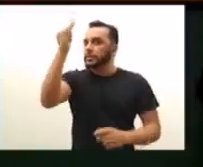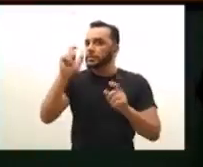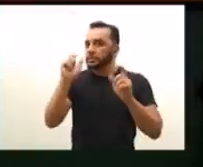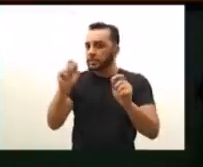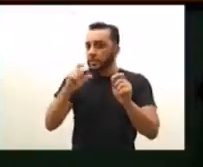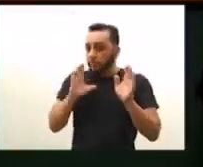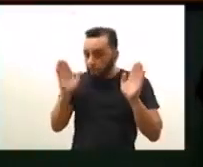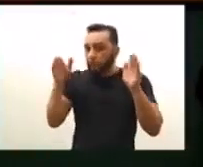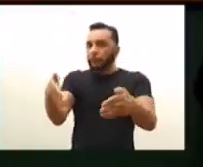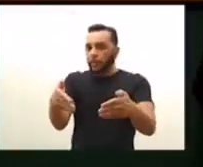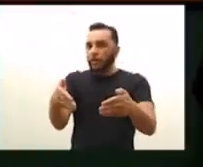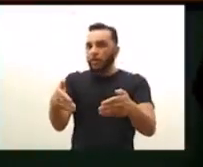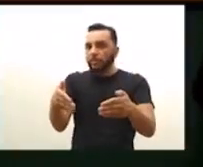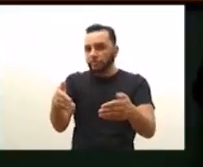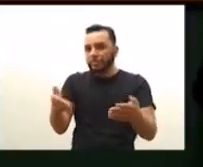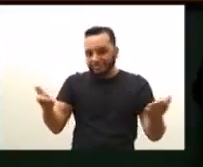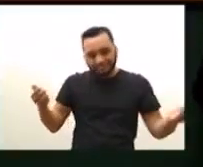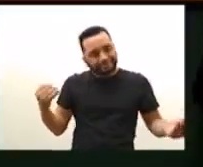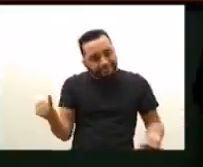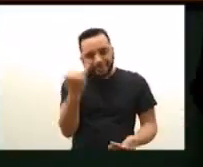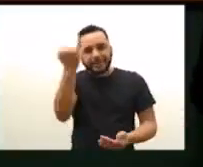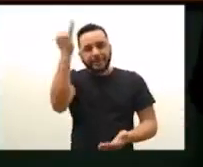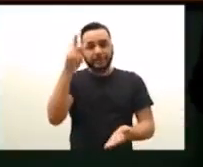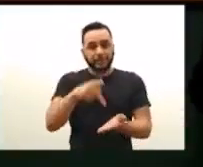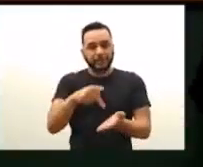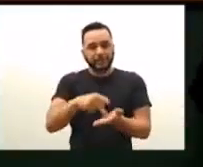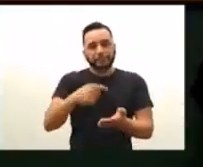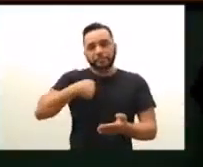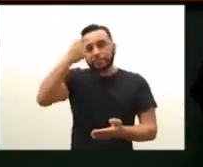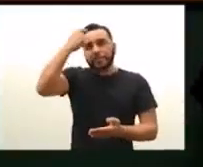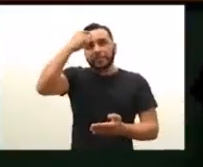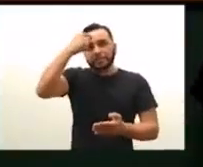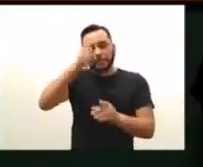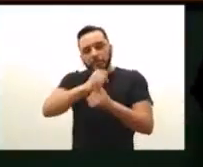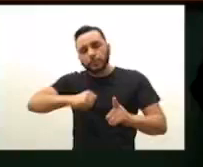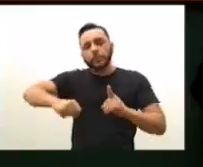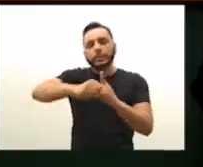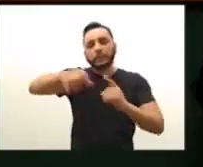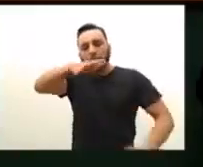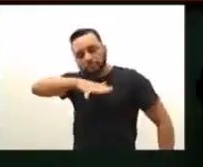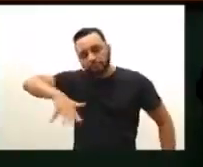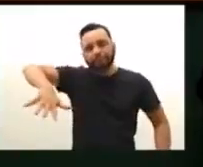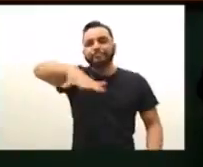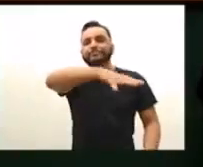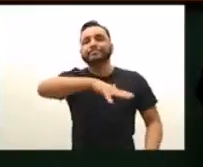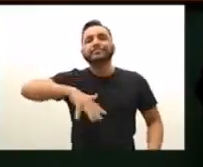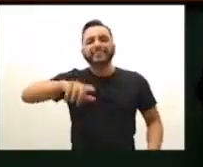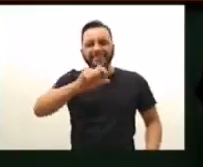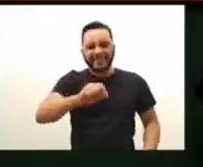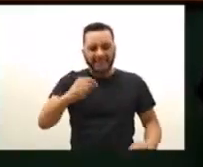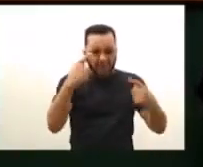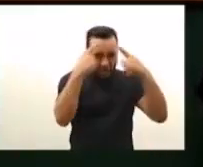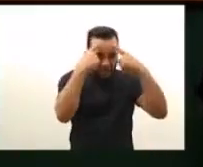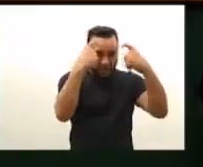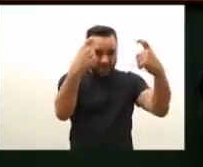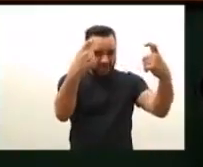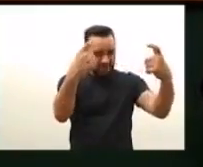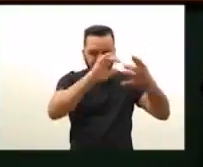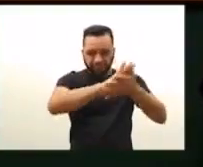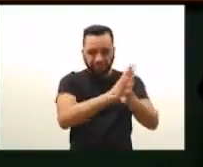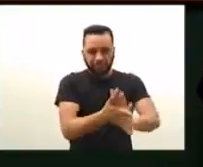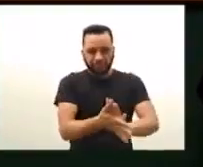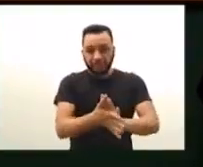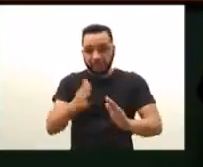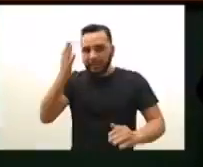que estar na centralidade dessas ações mobilizadoras. Pensar um mundo onde se combata a violência,